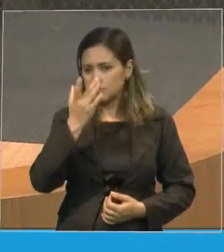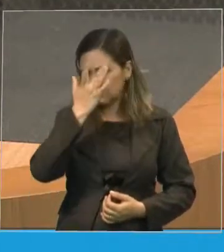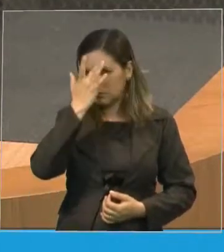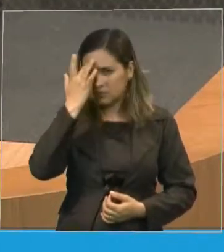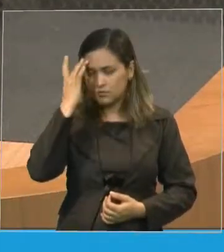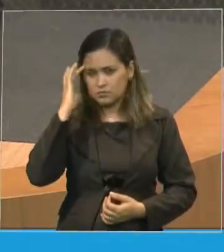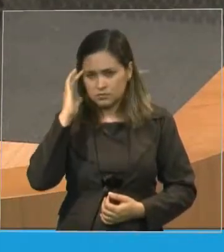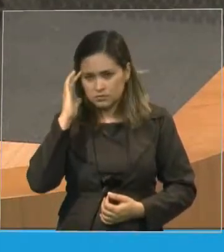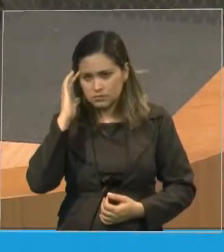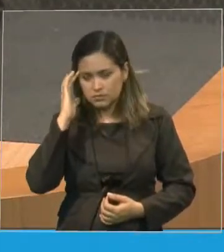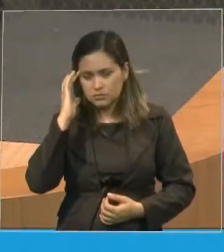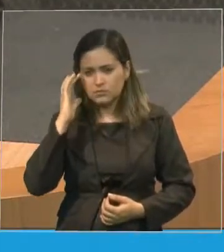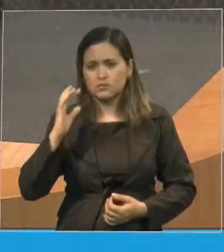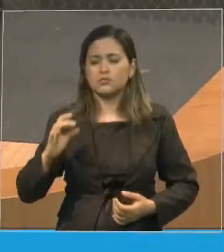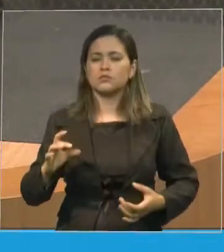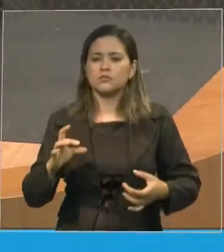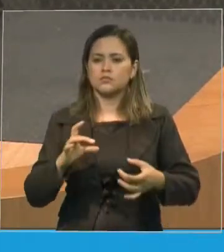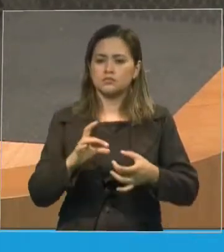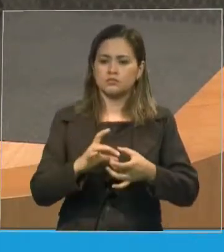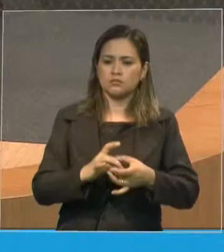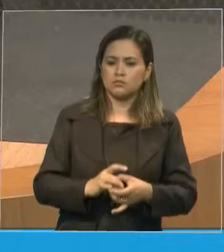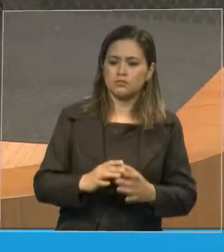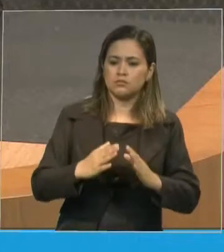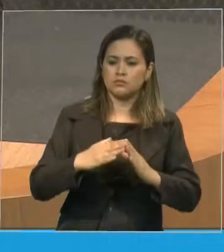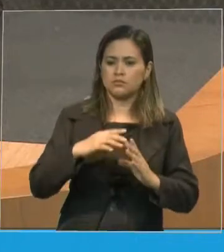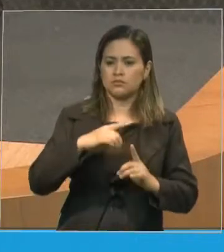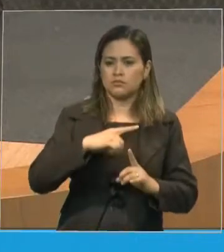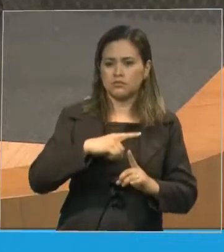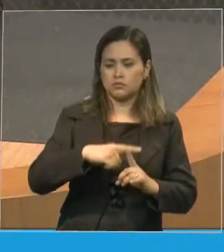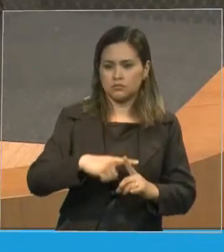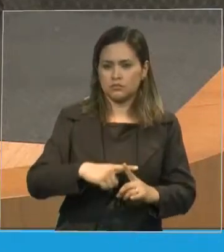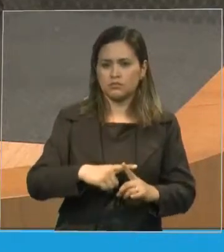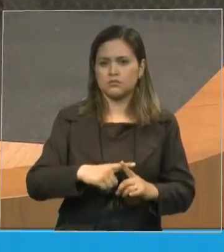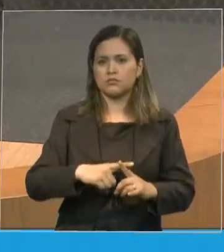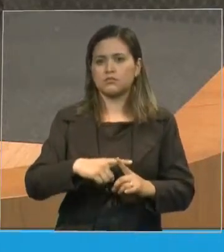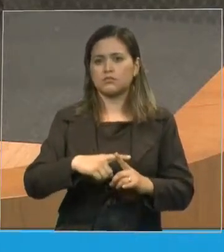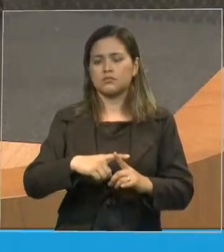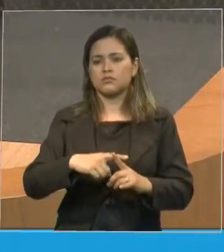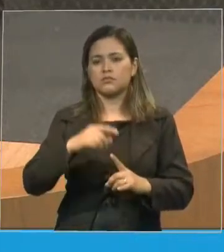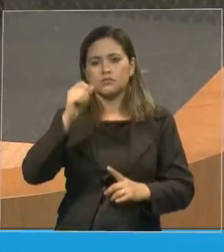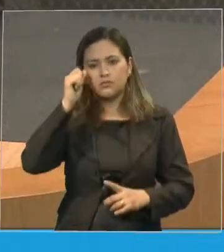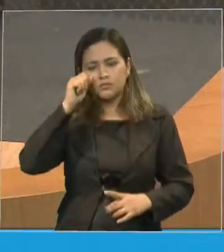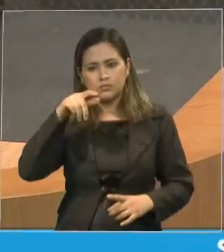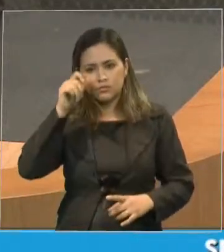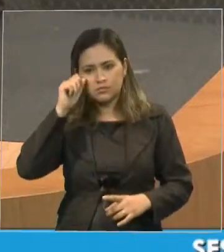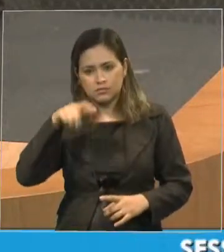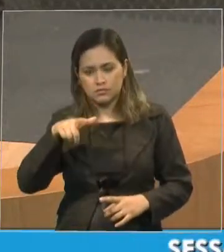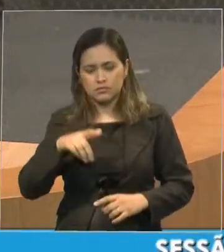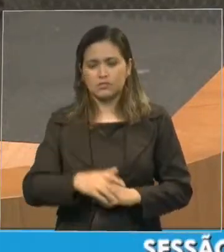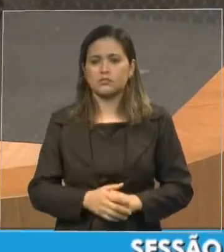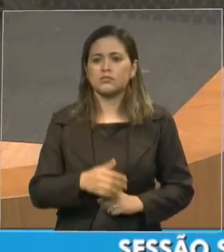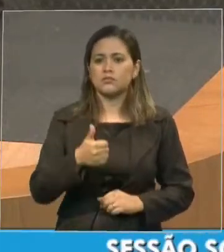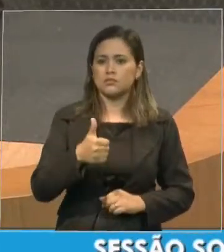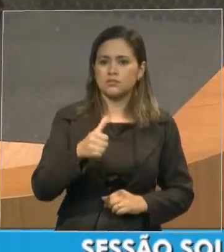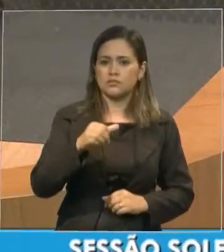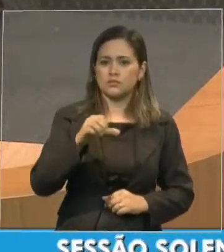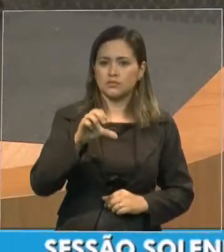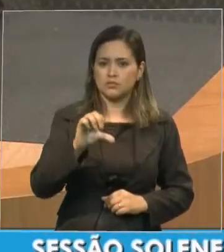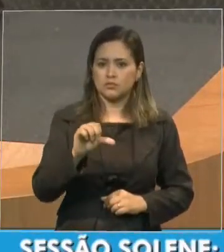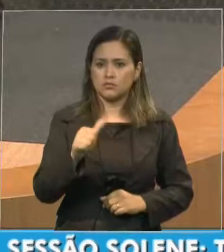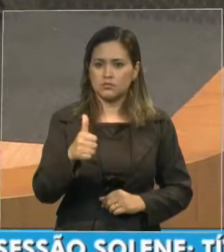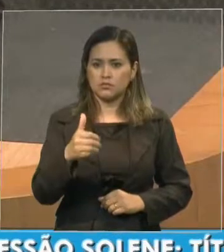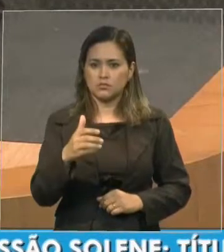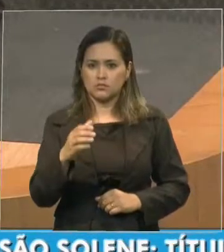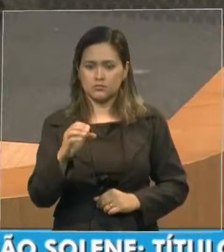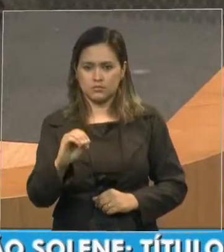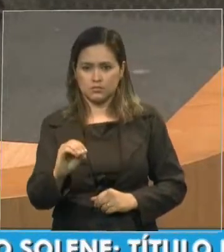história de 1910, com Daniel Berg Gunnar Vingri, chegando sem ele e sem beira